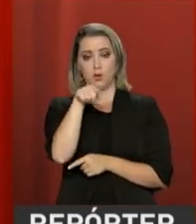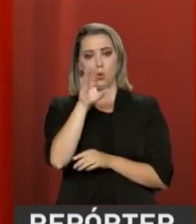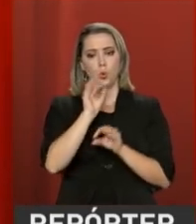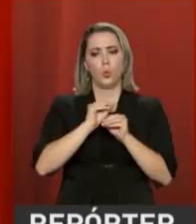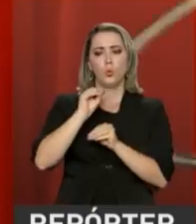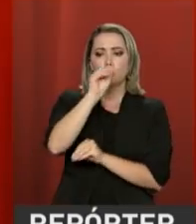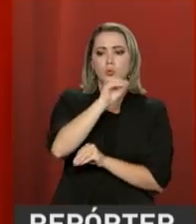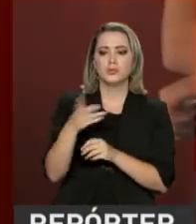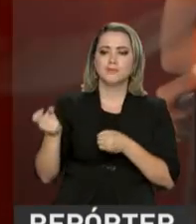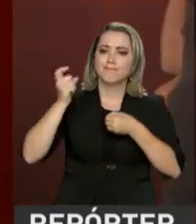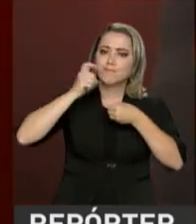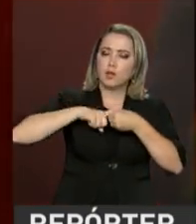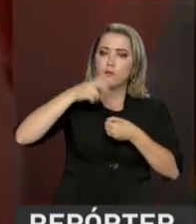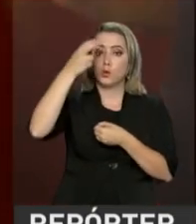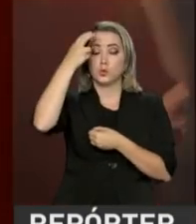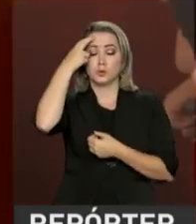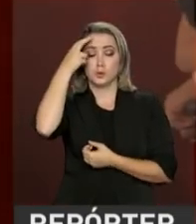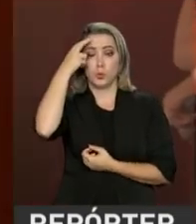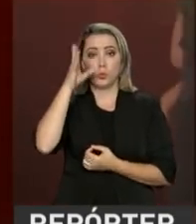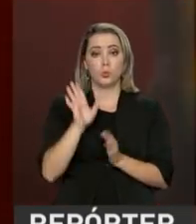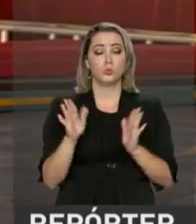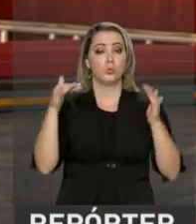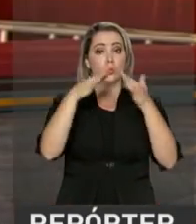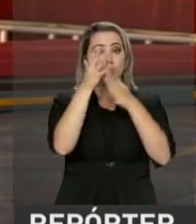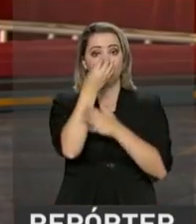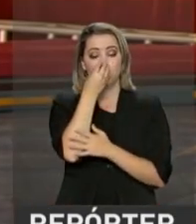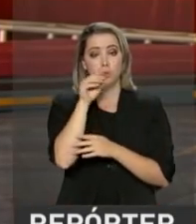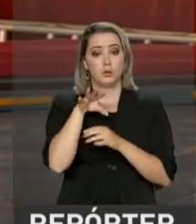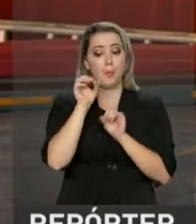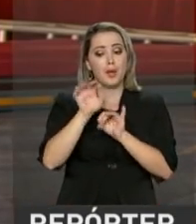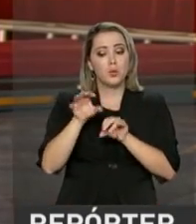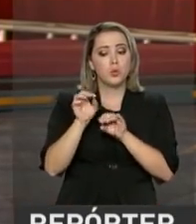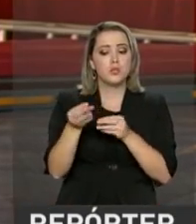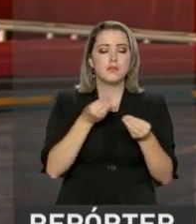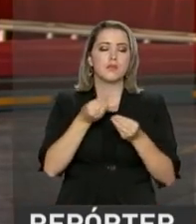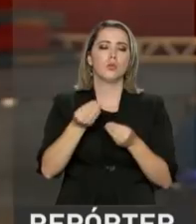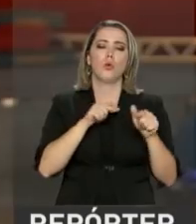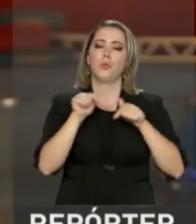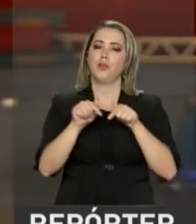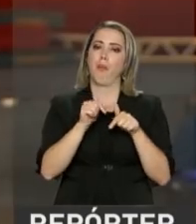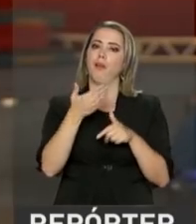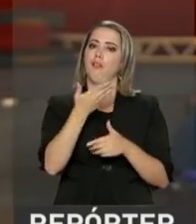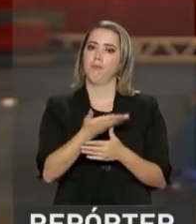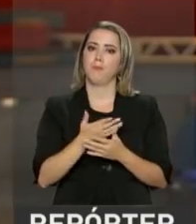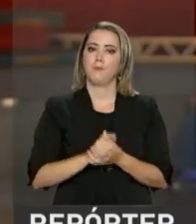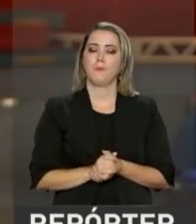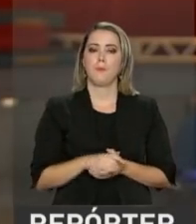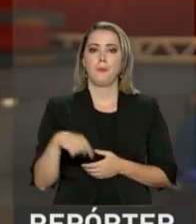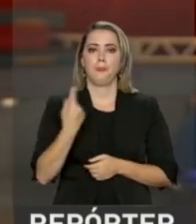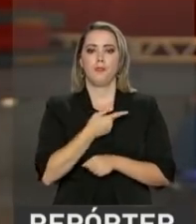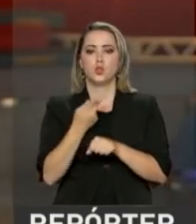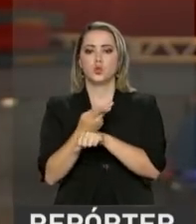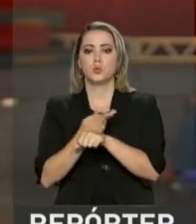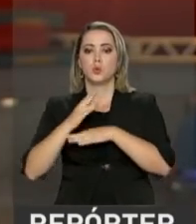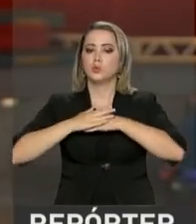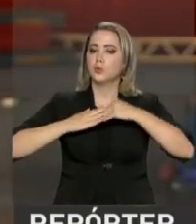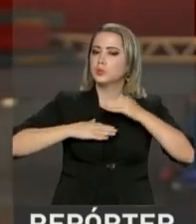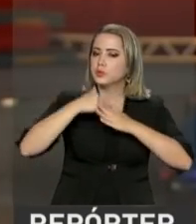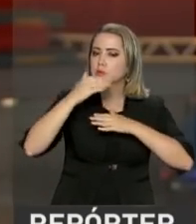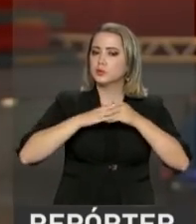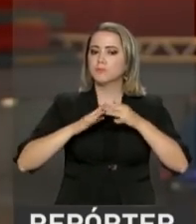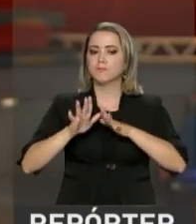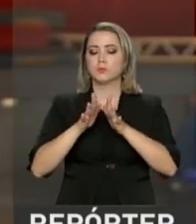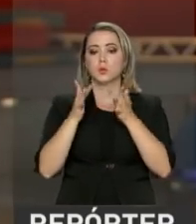do resgate, tradição e da cultura, quanto do ensino dessa arte. A gente busca uma formação bem brandyante na área